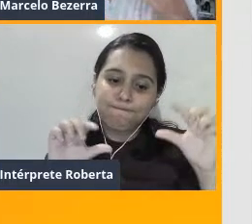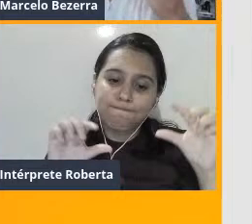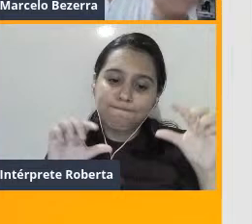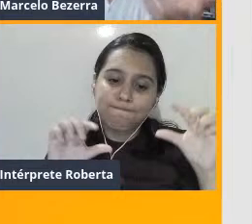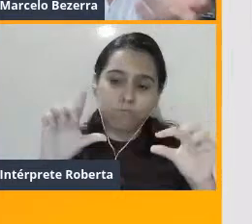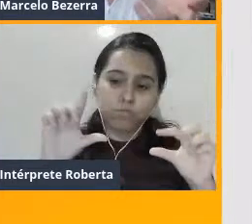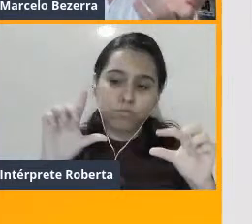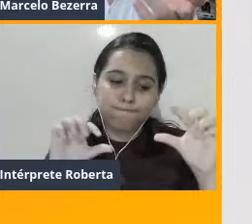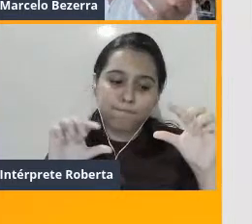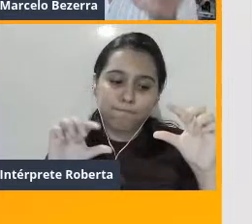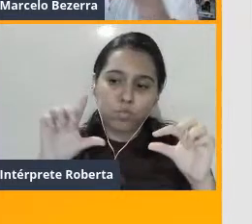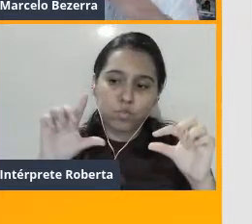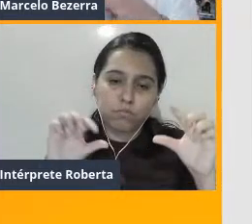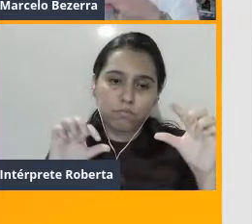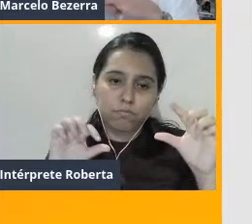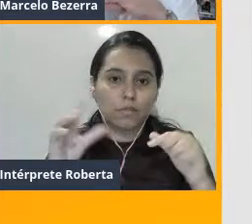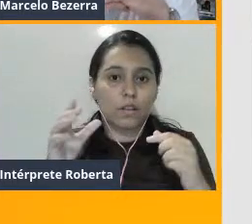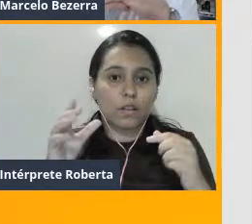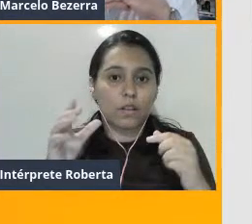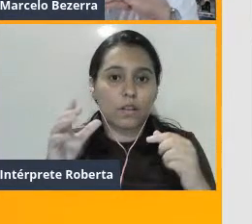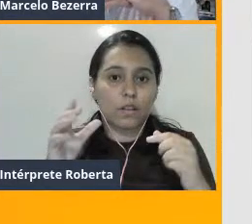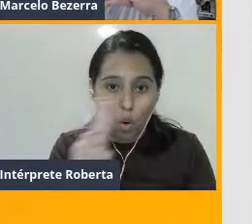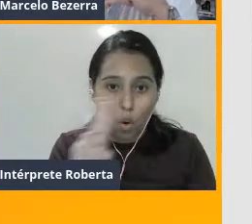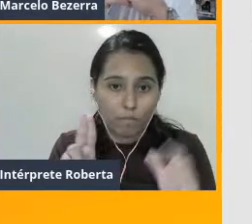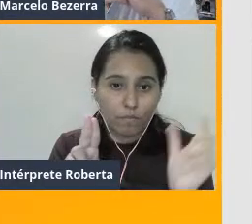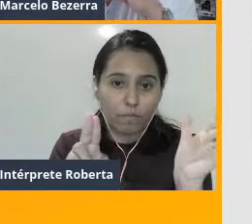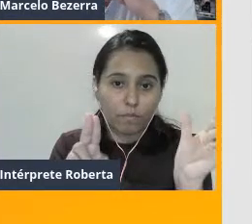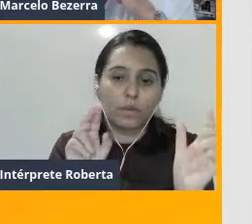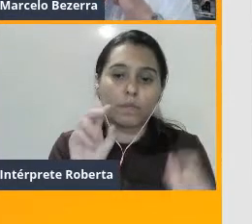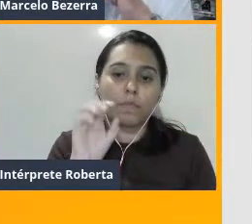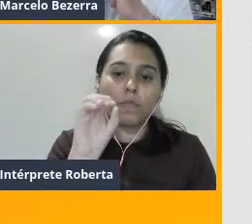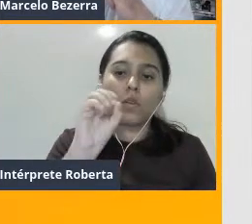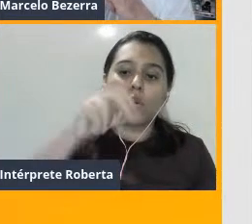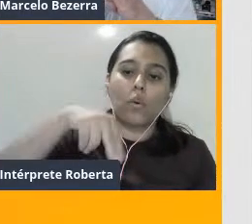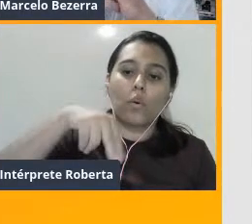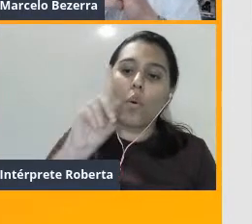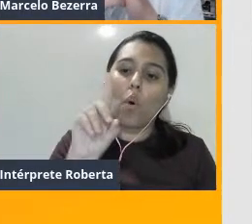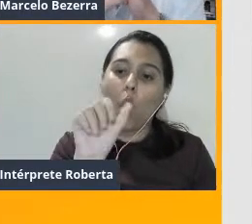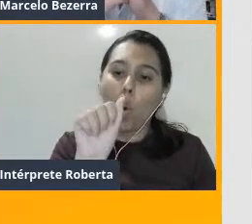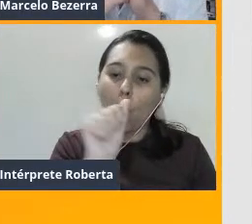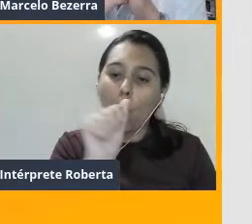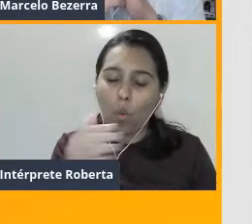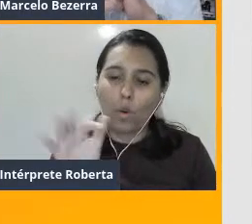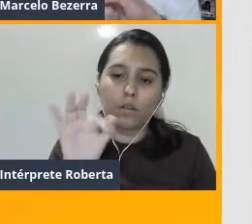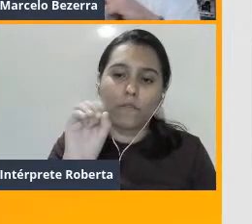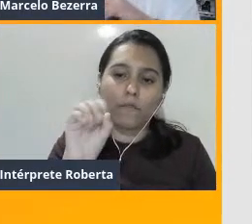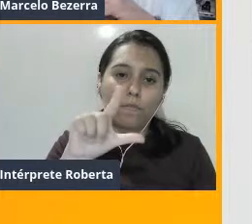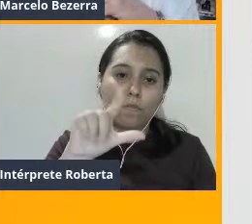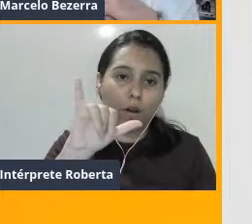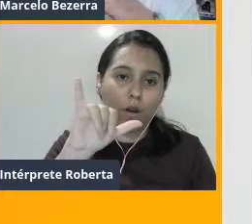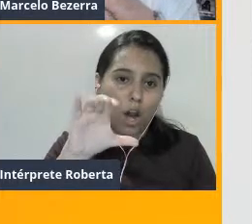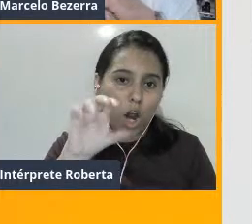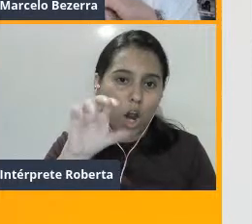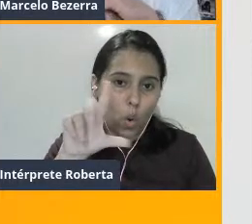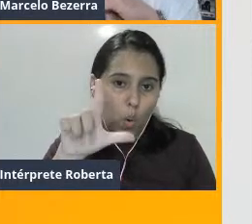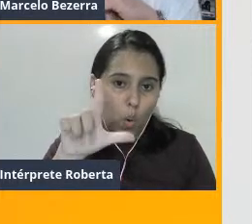onda folicular. O que foi que aconteceu? Esta médica